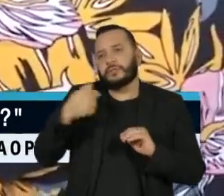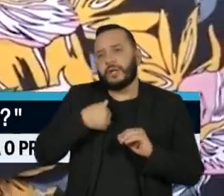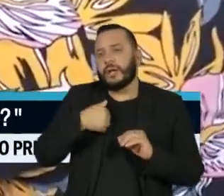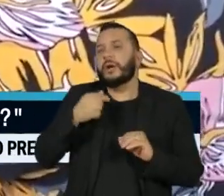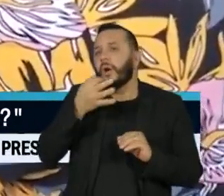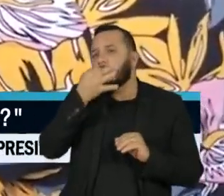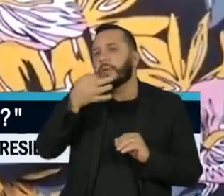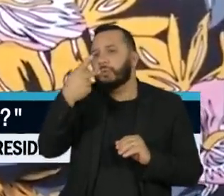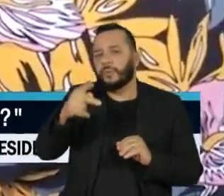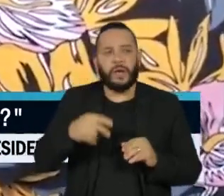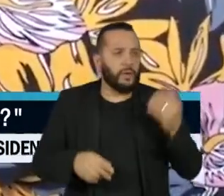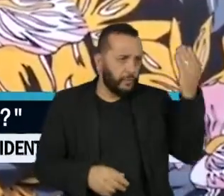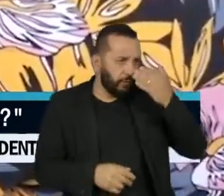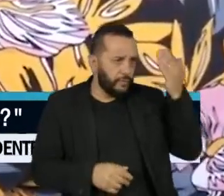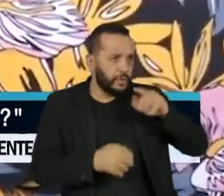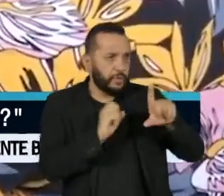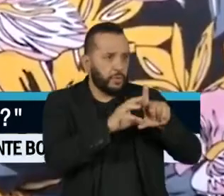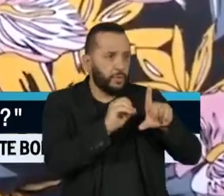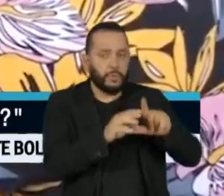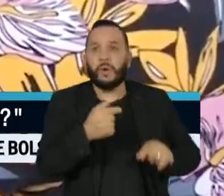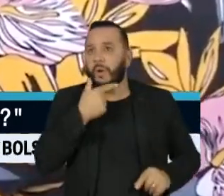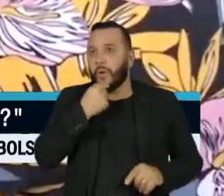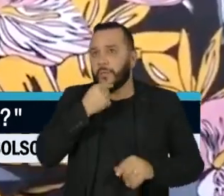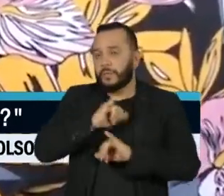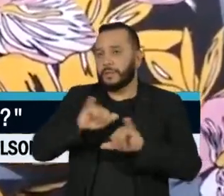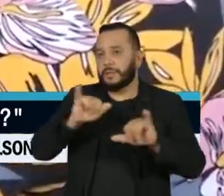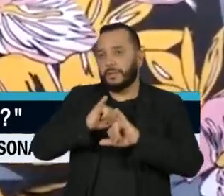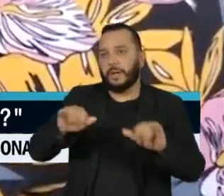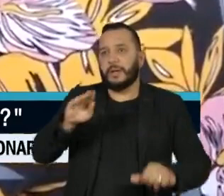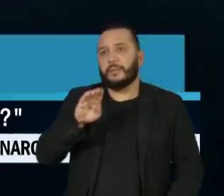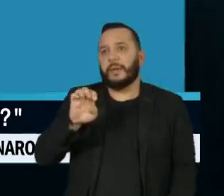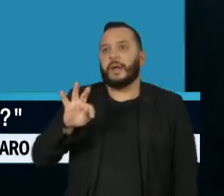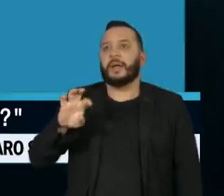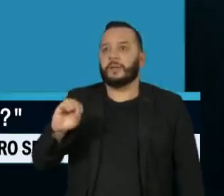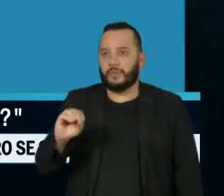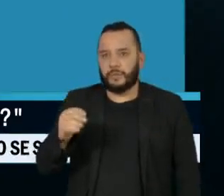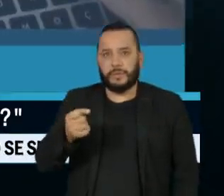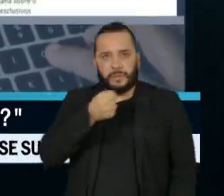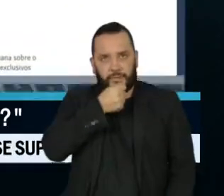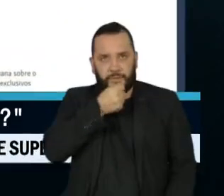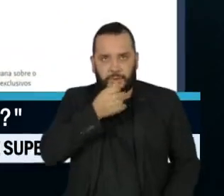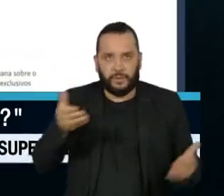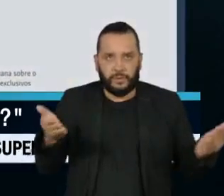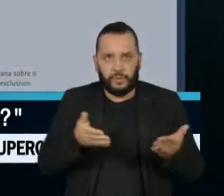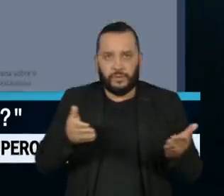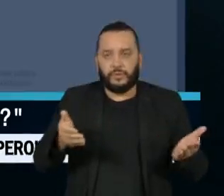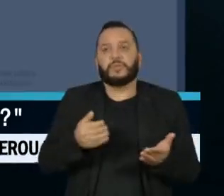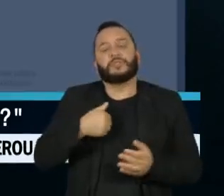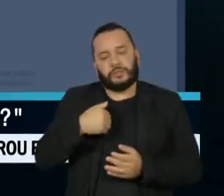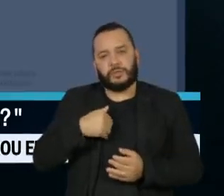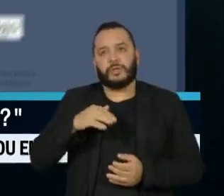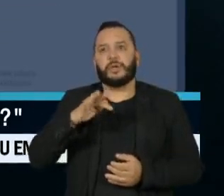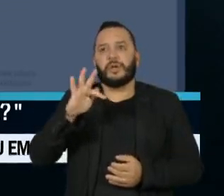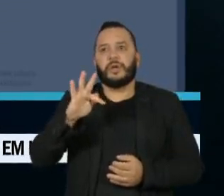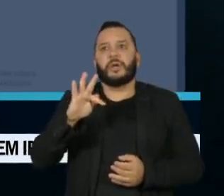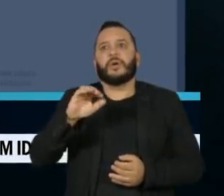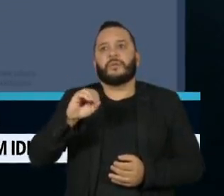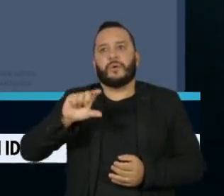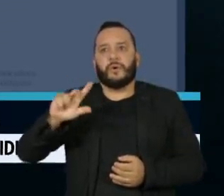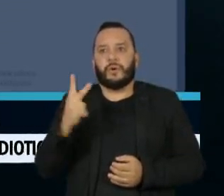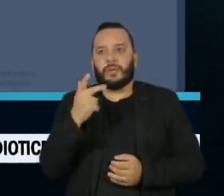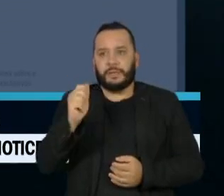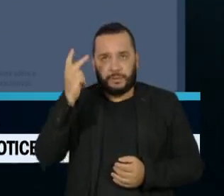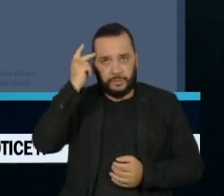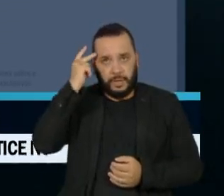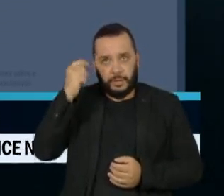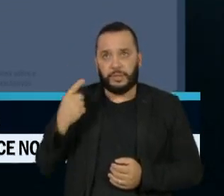Ele é o publicitário Beto Viana. Em entrevista divulgada hoje no jornal Folha de São Paulo, Viana contou que